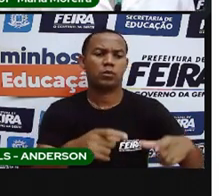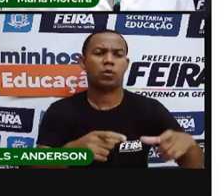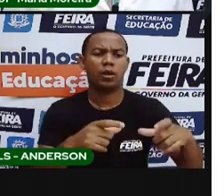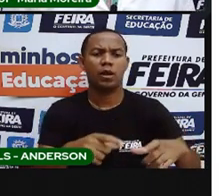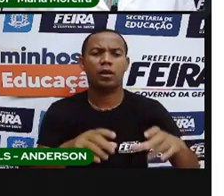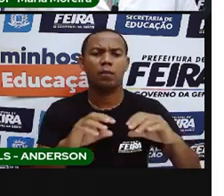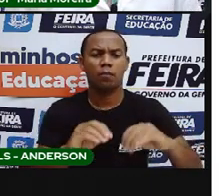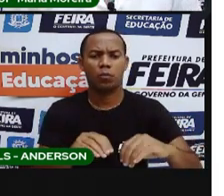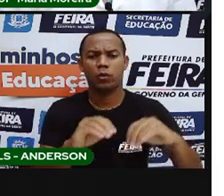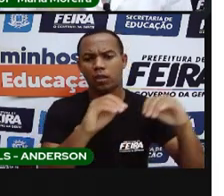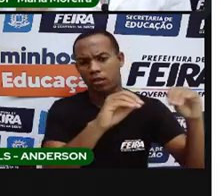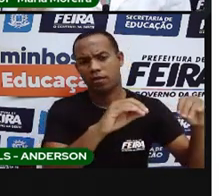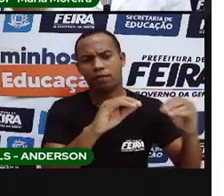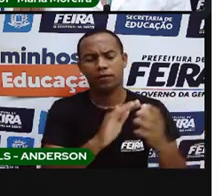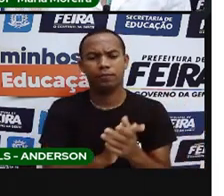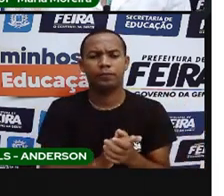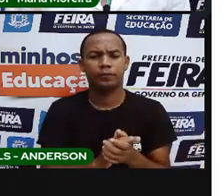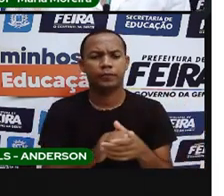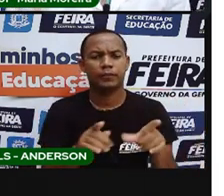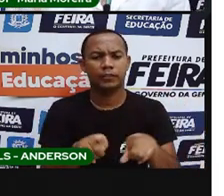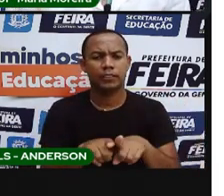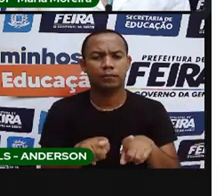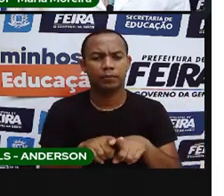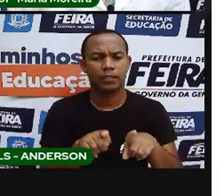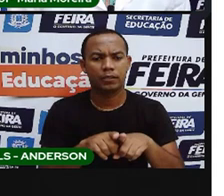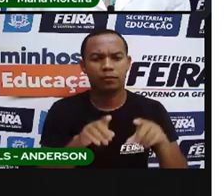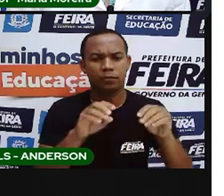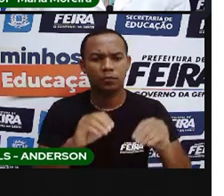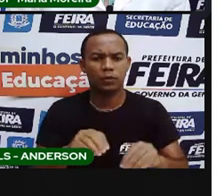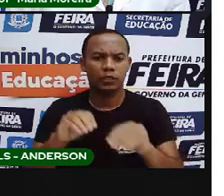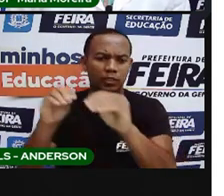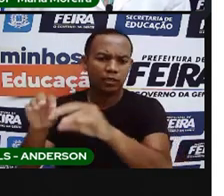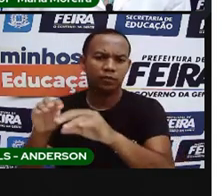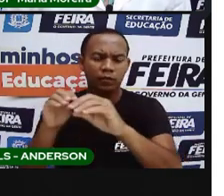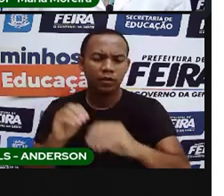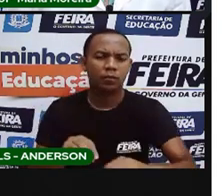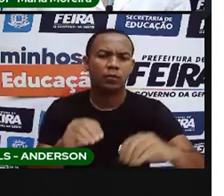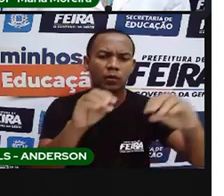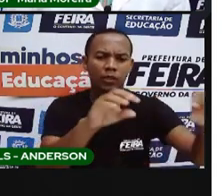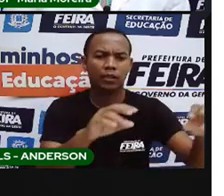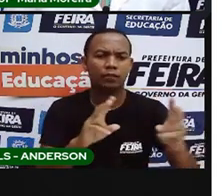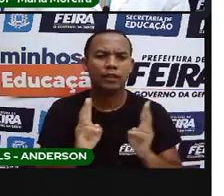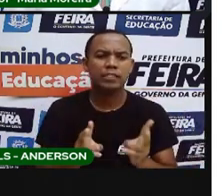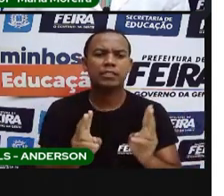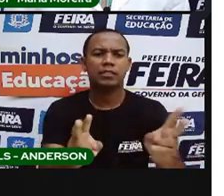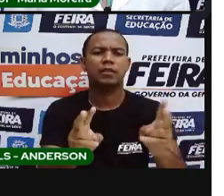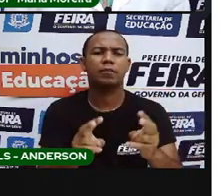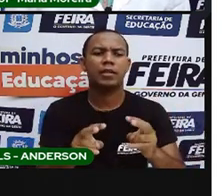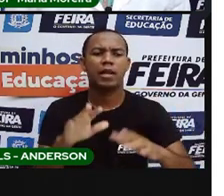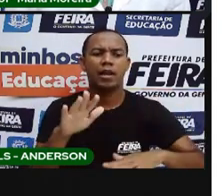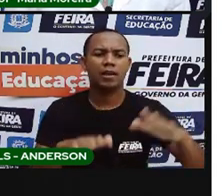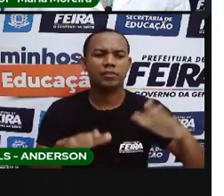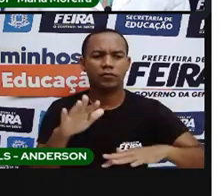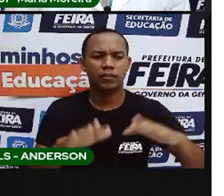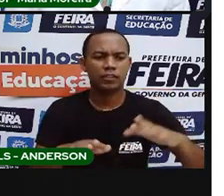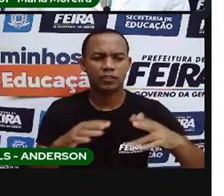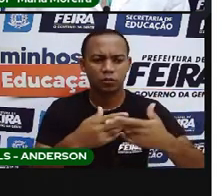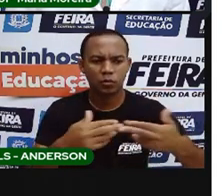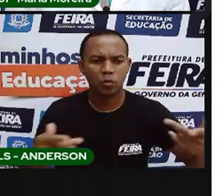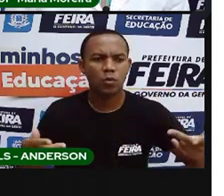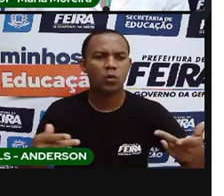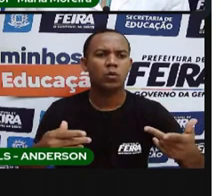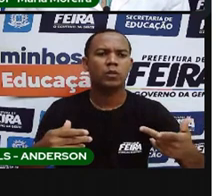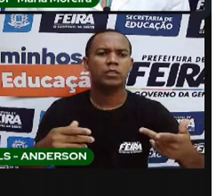um outro lugar, né? Eles se deslocavam constantemente de uma região para outra até o esgotamento dos recursos vegetais e animais